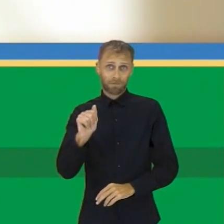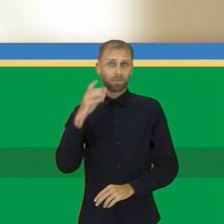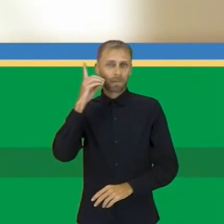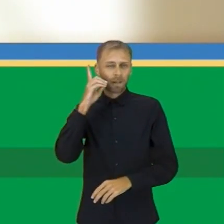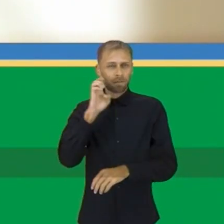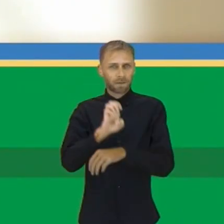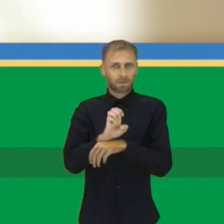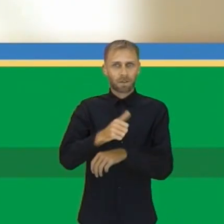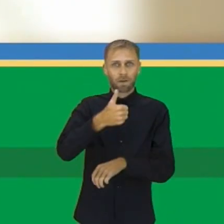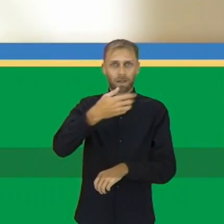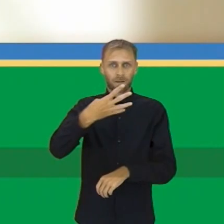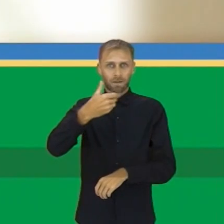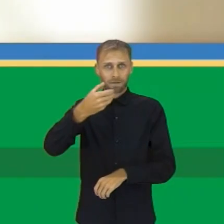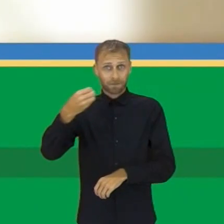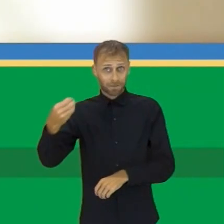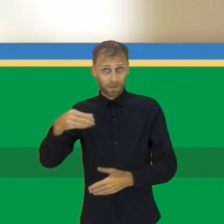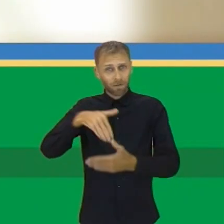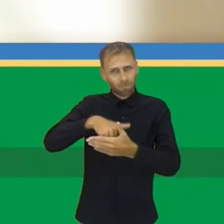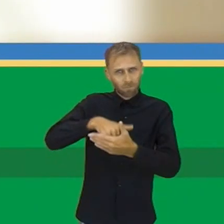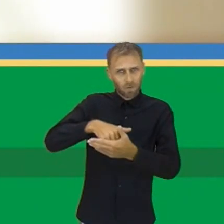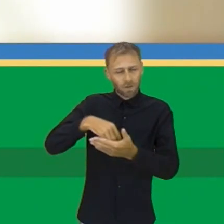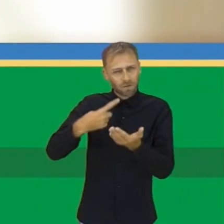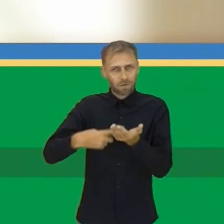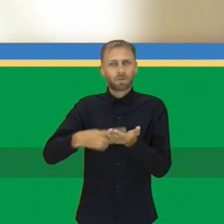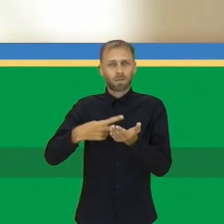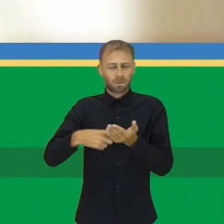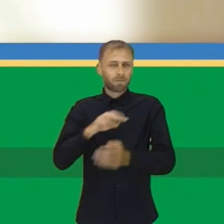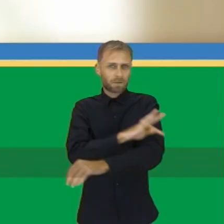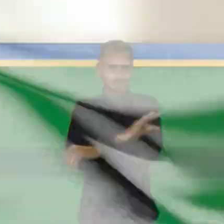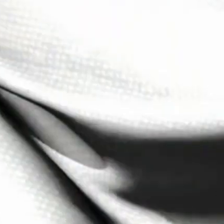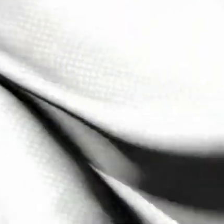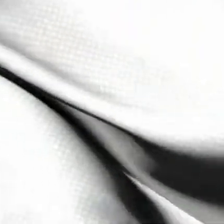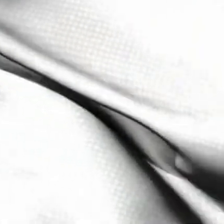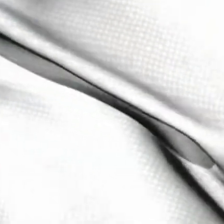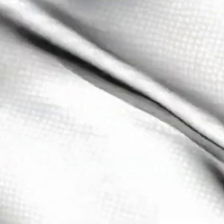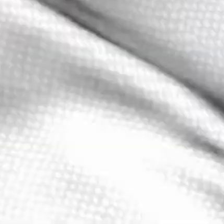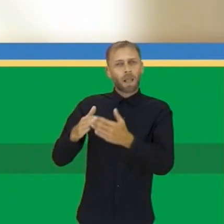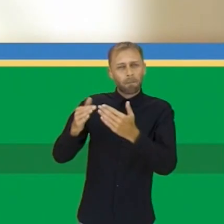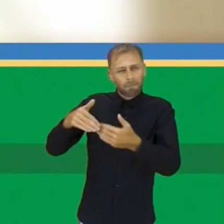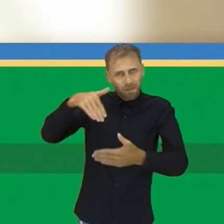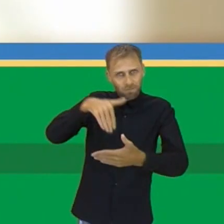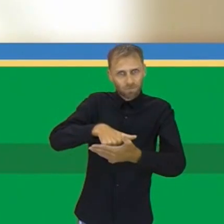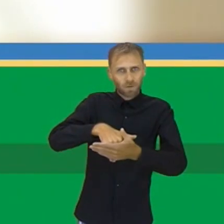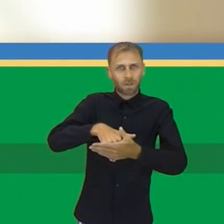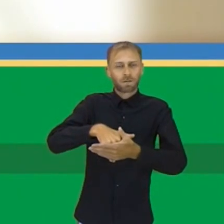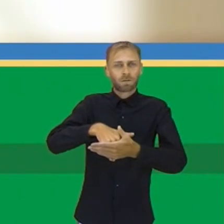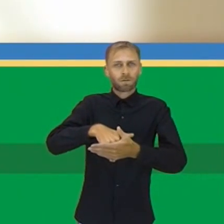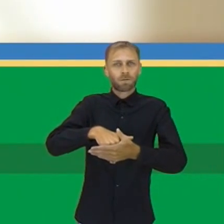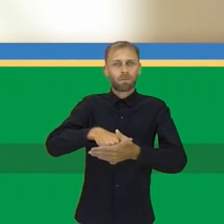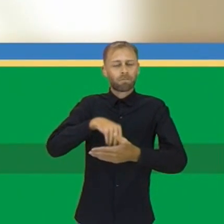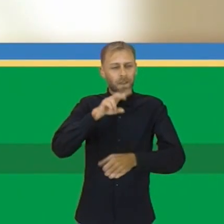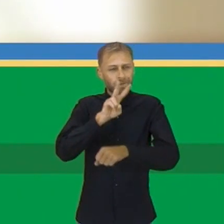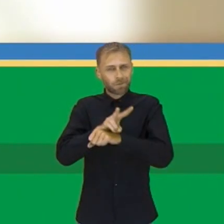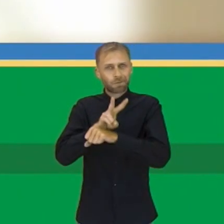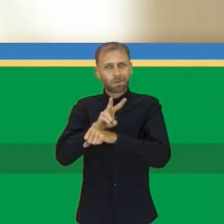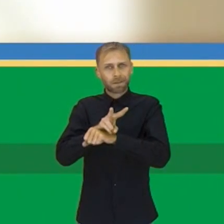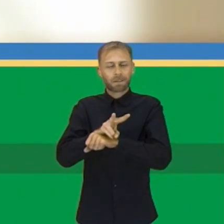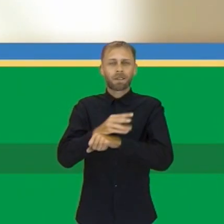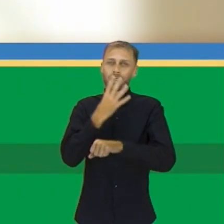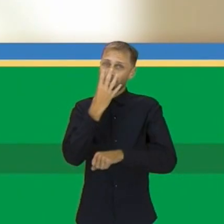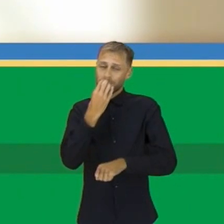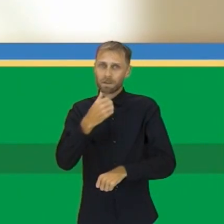estadual, 14100. Vote 14100, compromisso com o Tocantins. Peço seu voto. Vote protetora